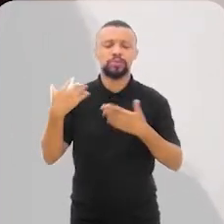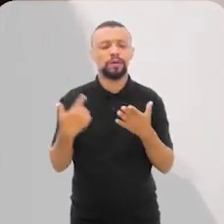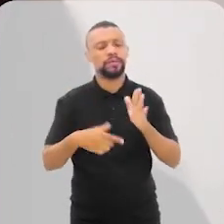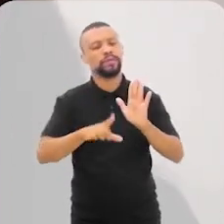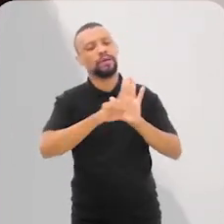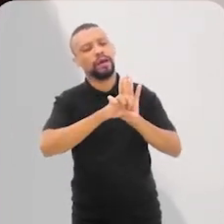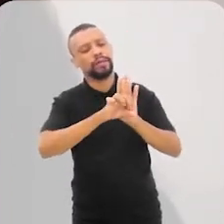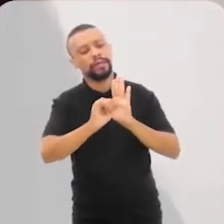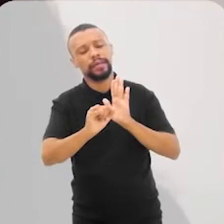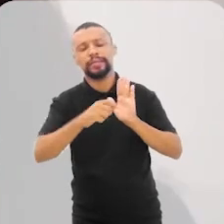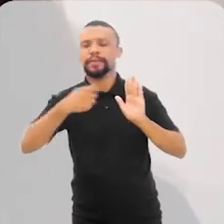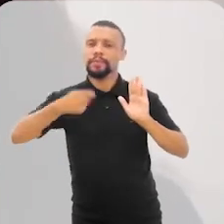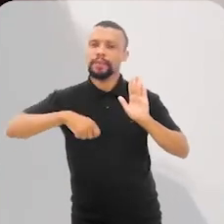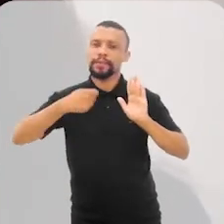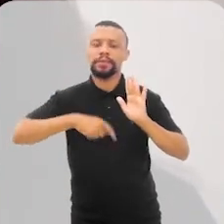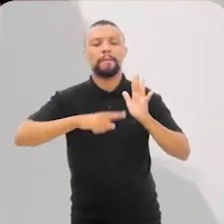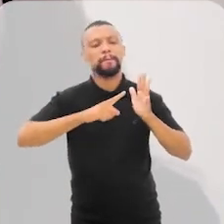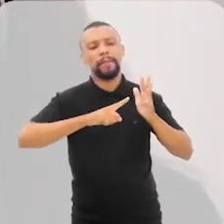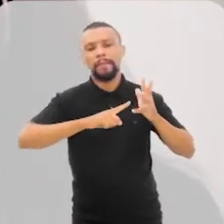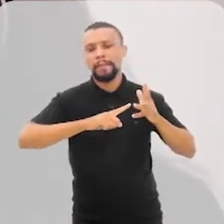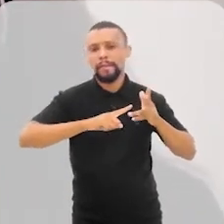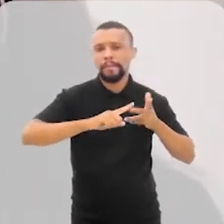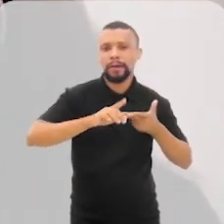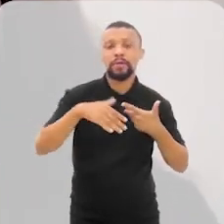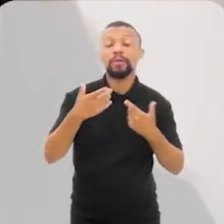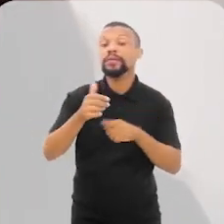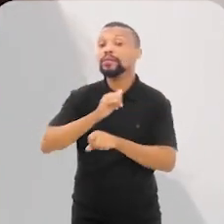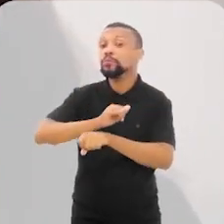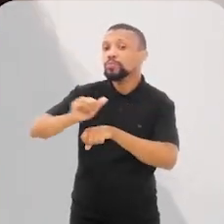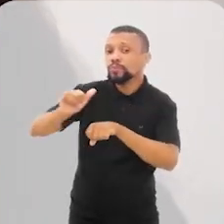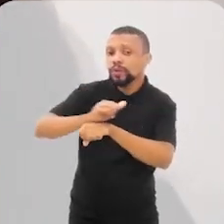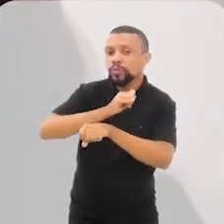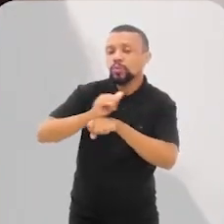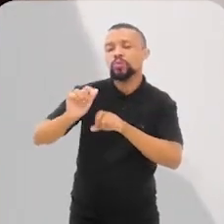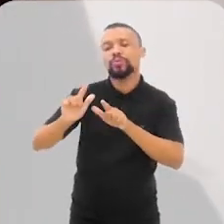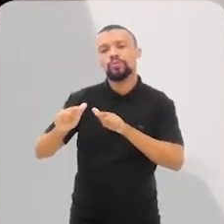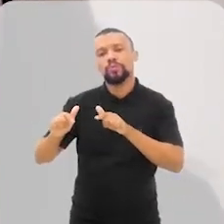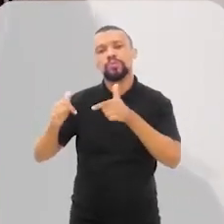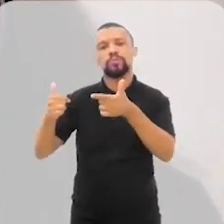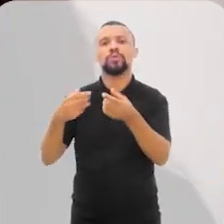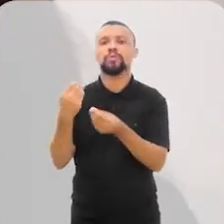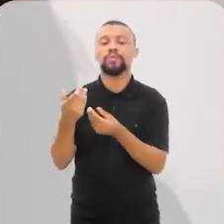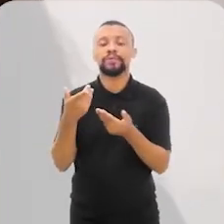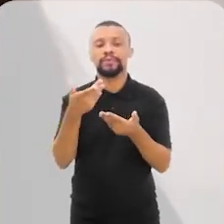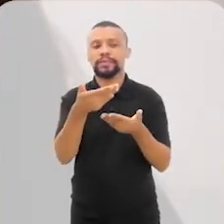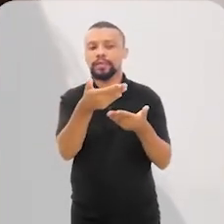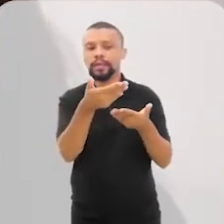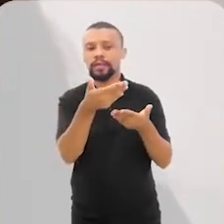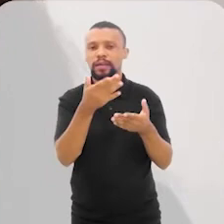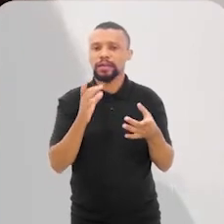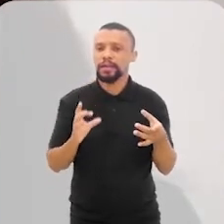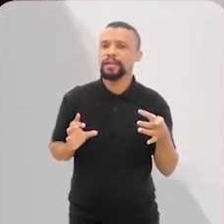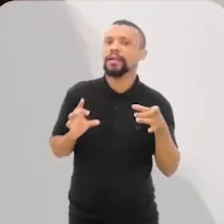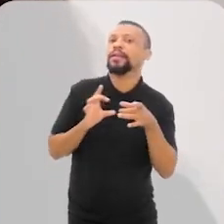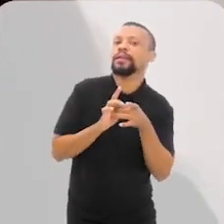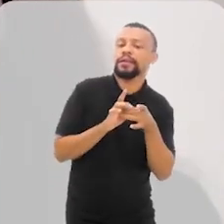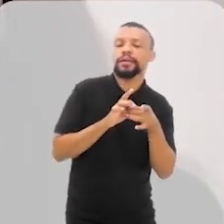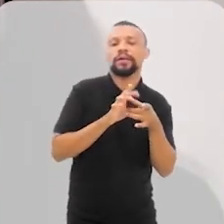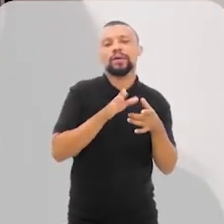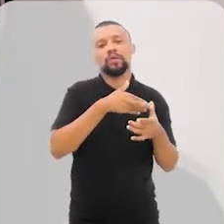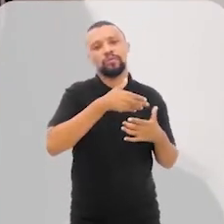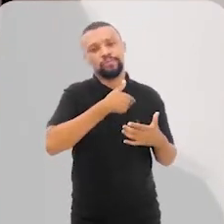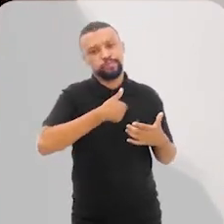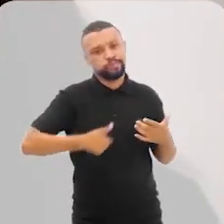necessária? Quais são os mecanismos que se colocam à disposição? Como você envolve o setor público? Qual é a